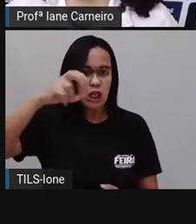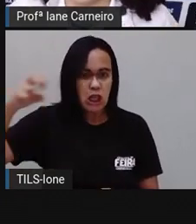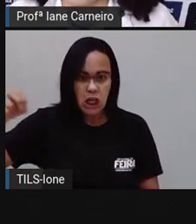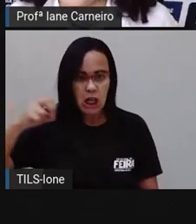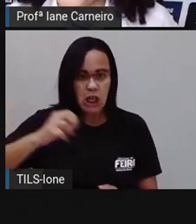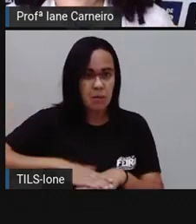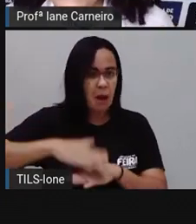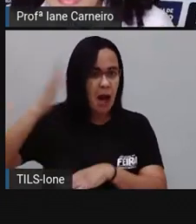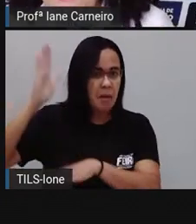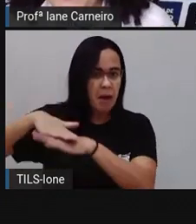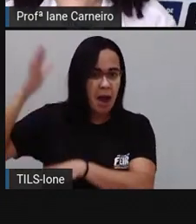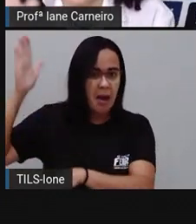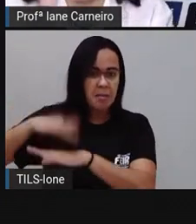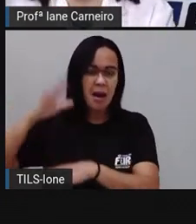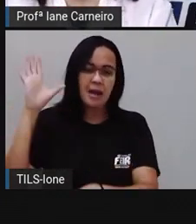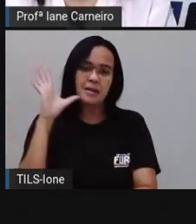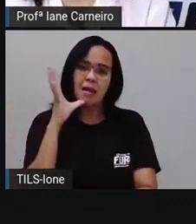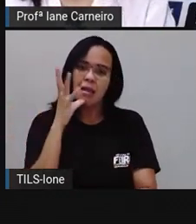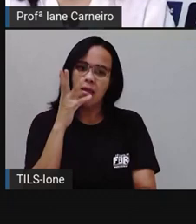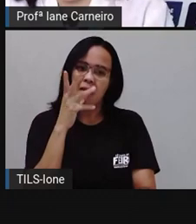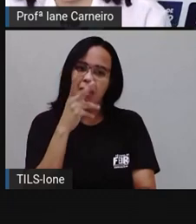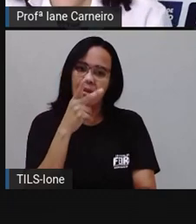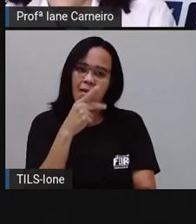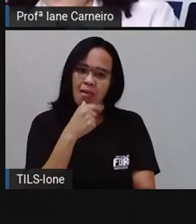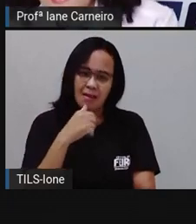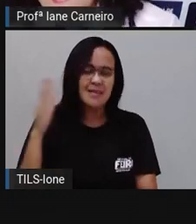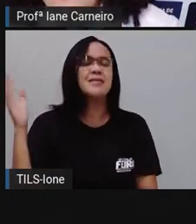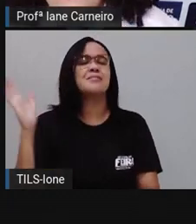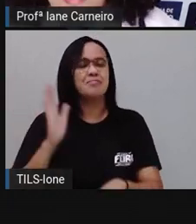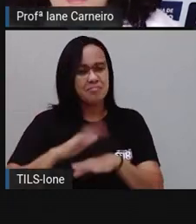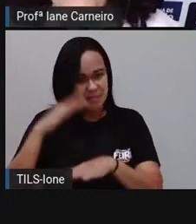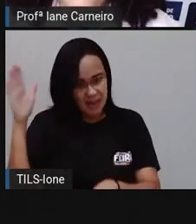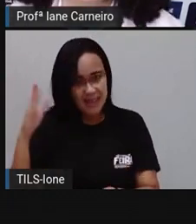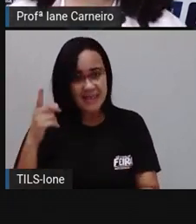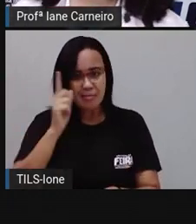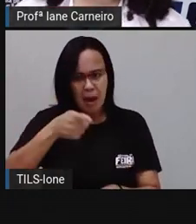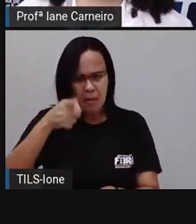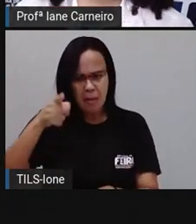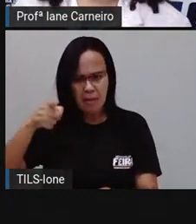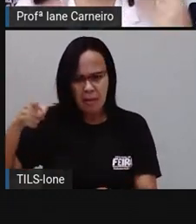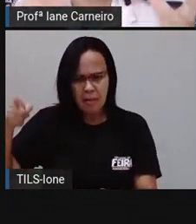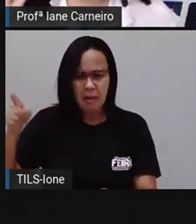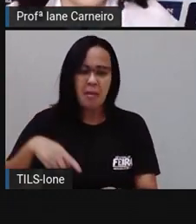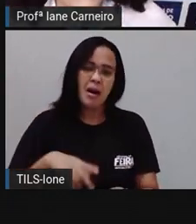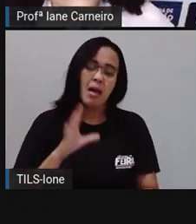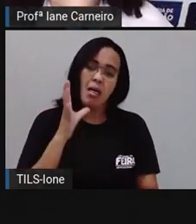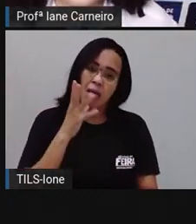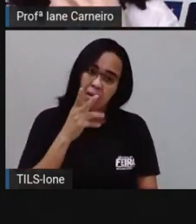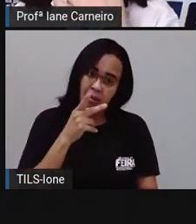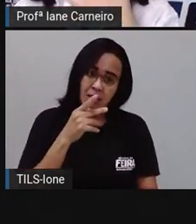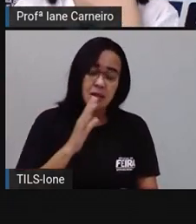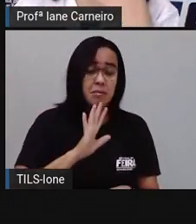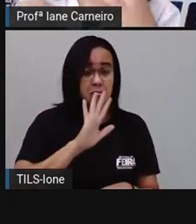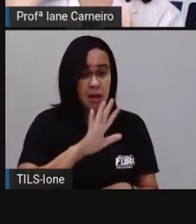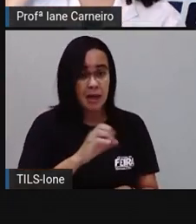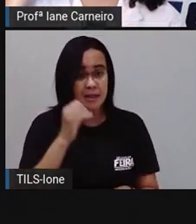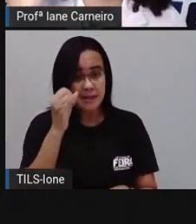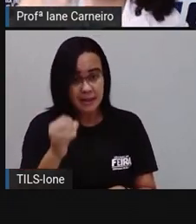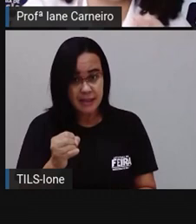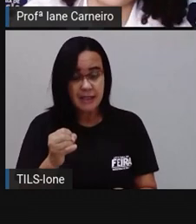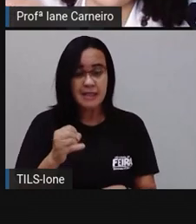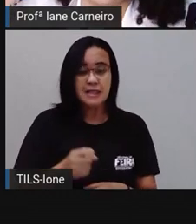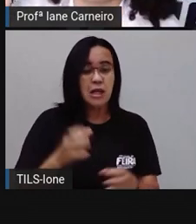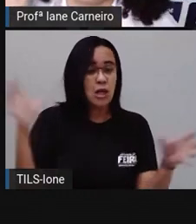né? Ia demorar muito até a Pro contar vários tracinhos, né? Então, dependendo do